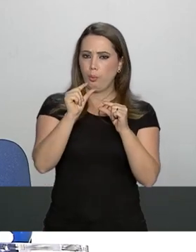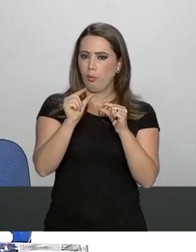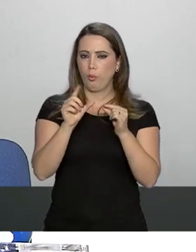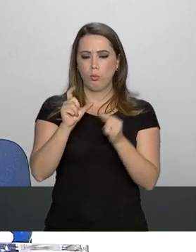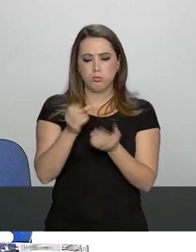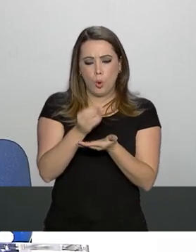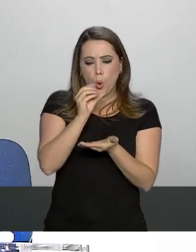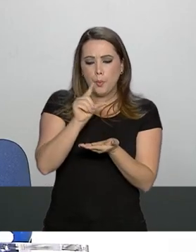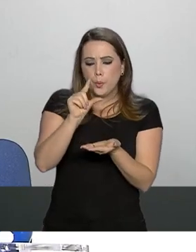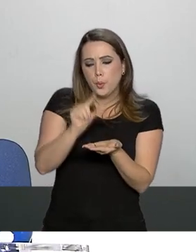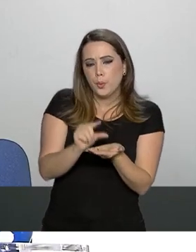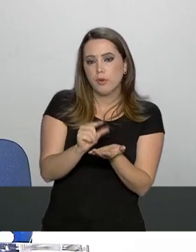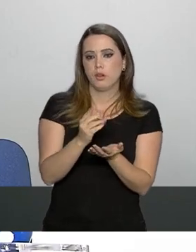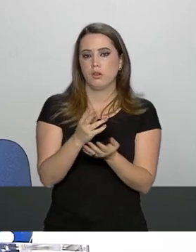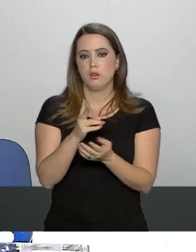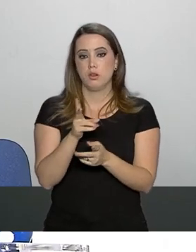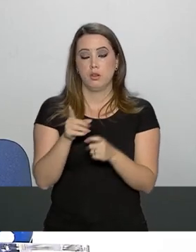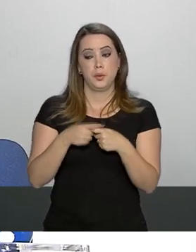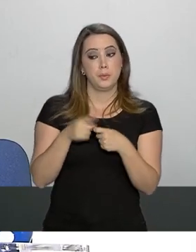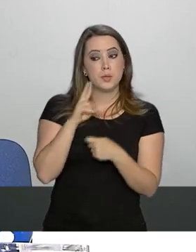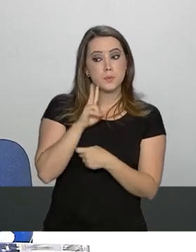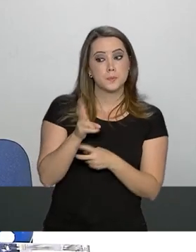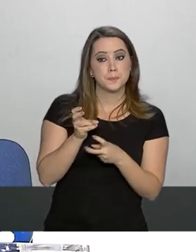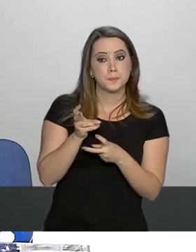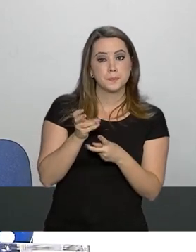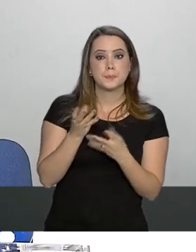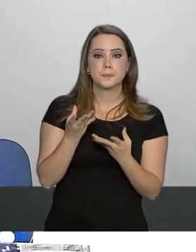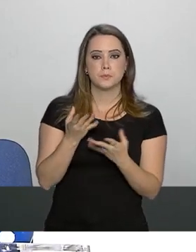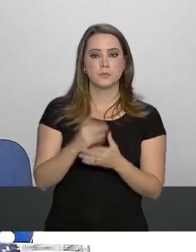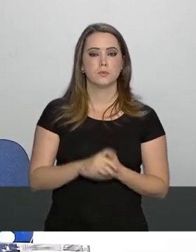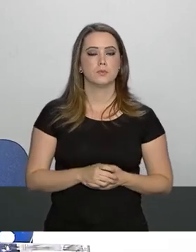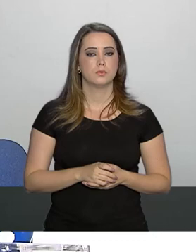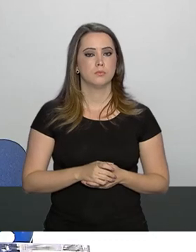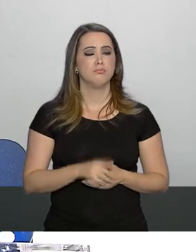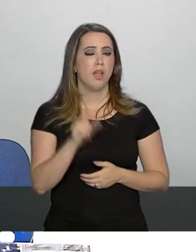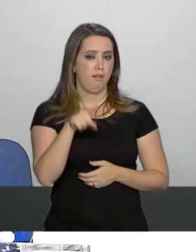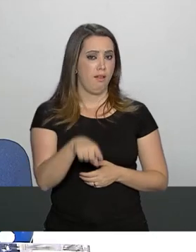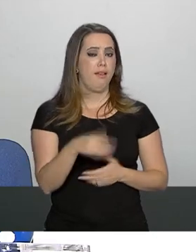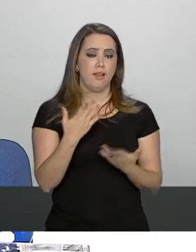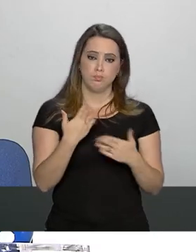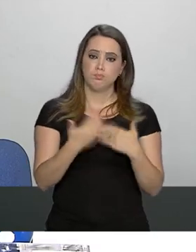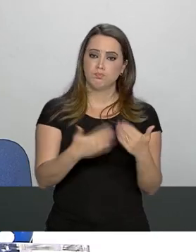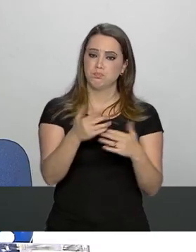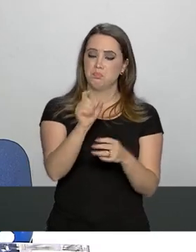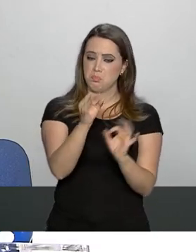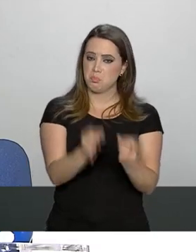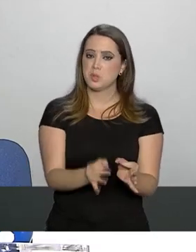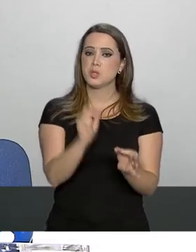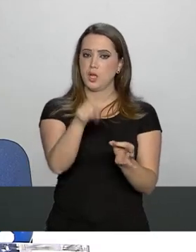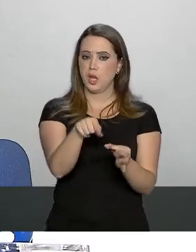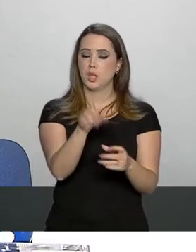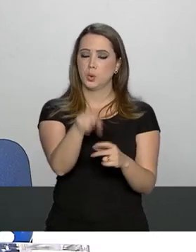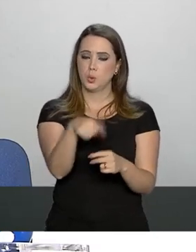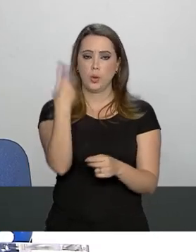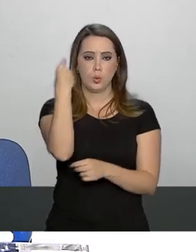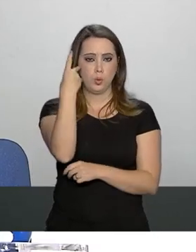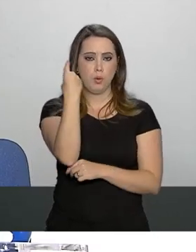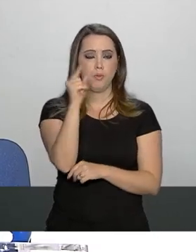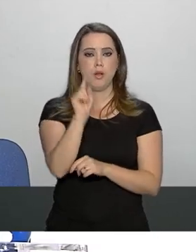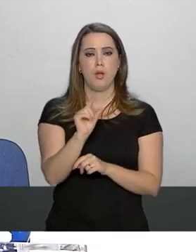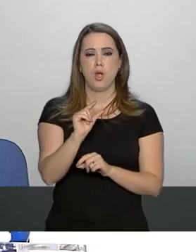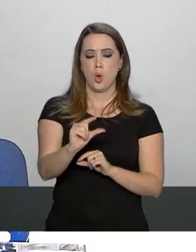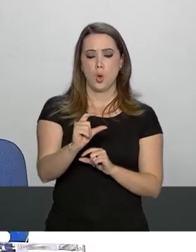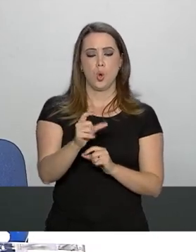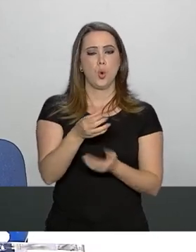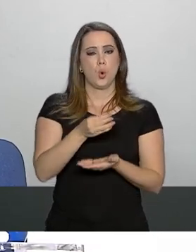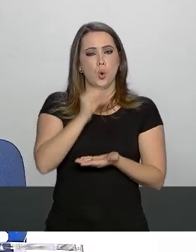comporta? Exatamente. Esse é o processo, é processo natural. São pequenos copos. Da última vez que eu estava junto com